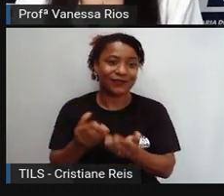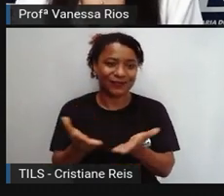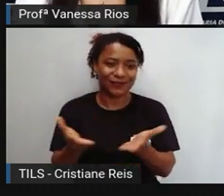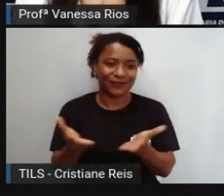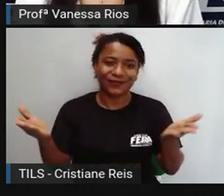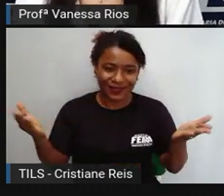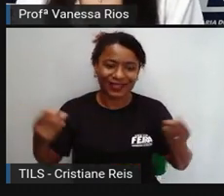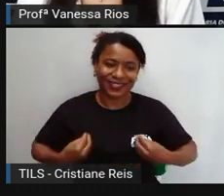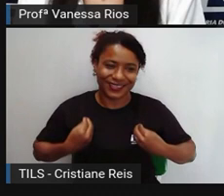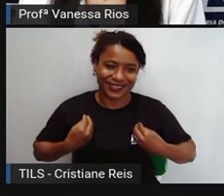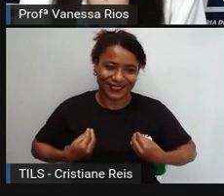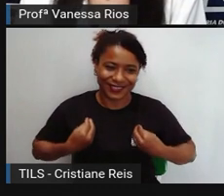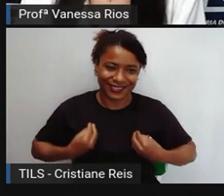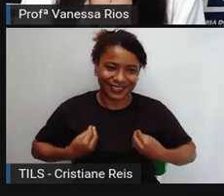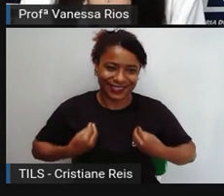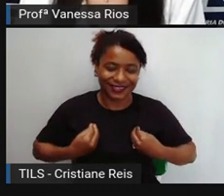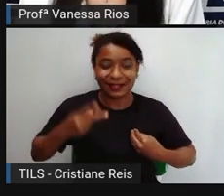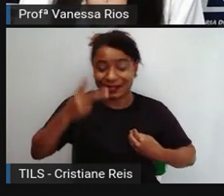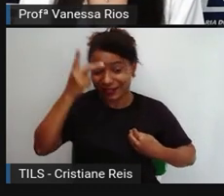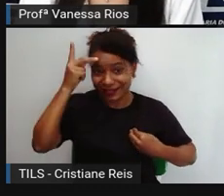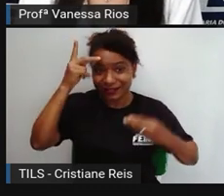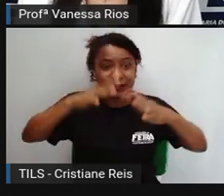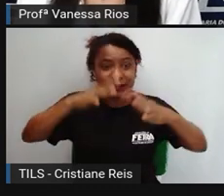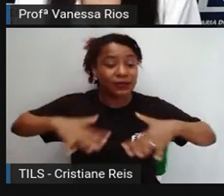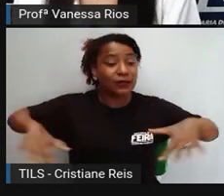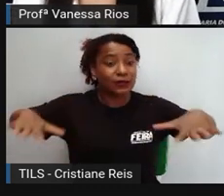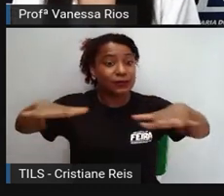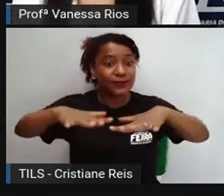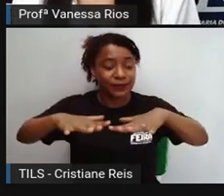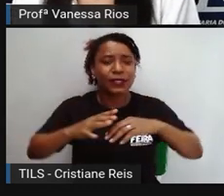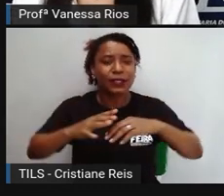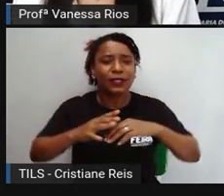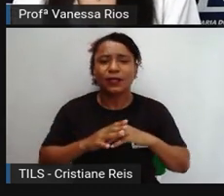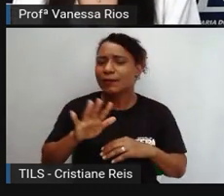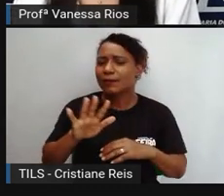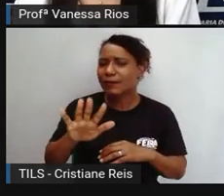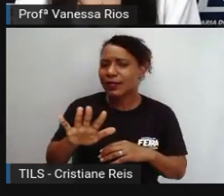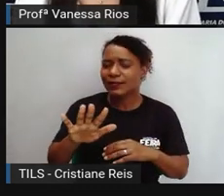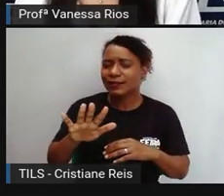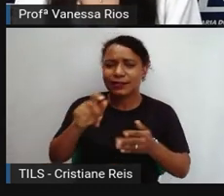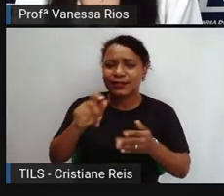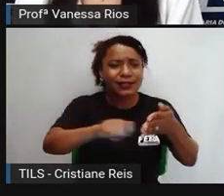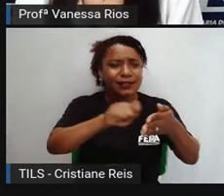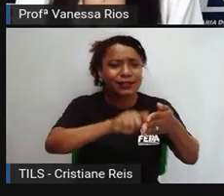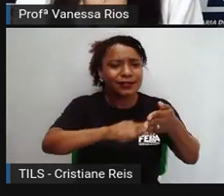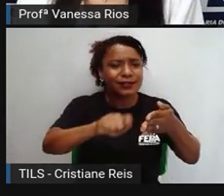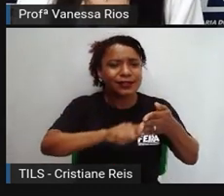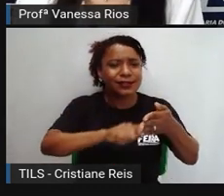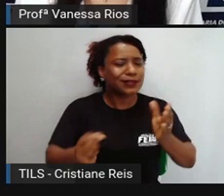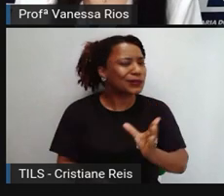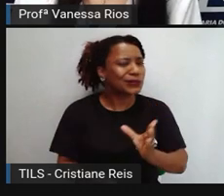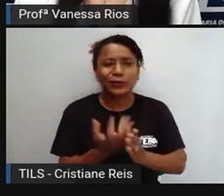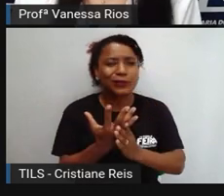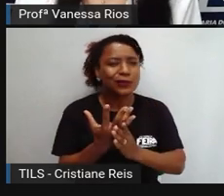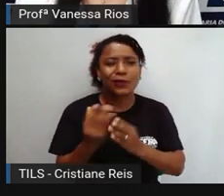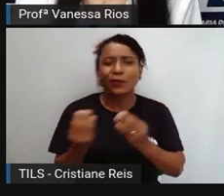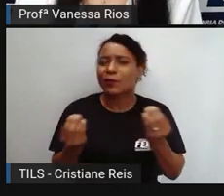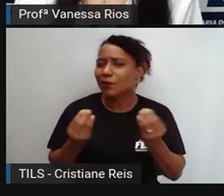humanos. Mas aí nós vamos agora observar como é que a escrita apareceu, como ela surgiu.